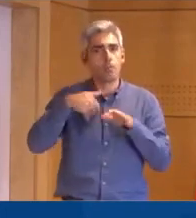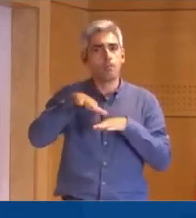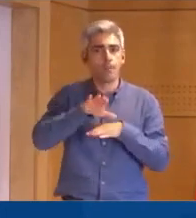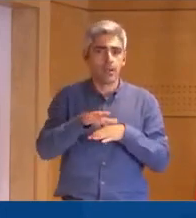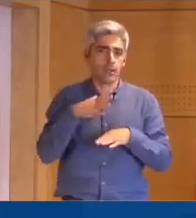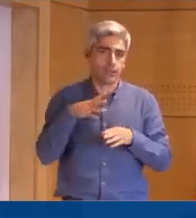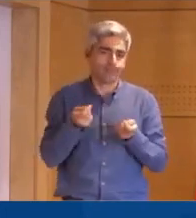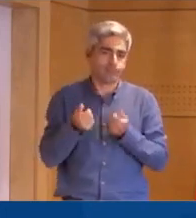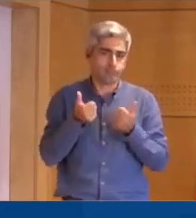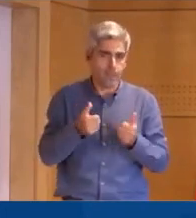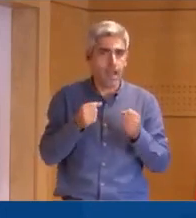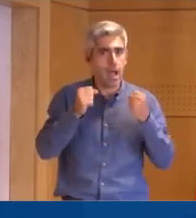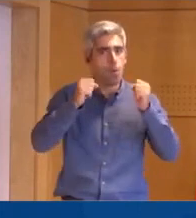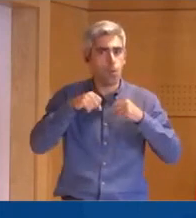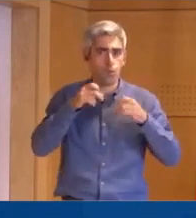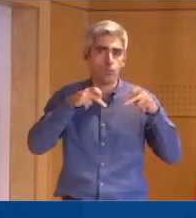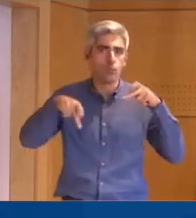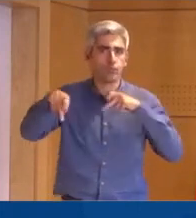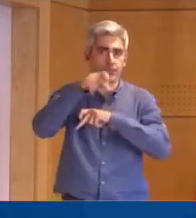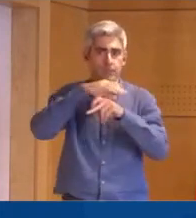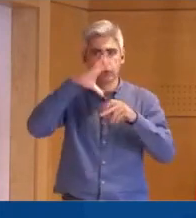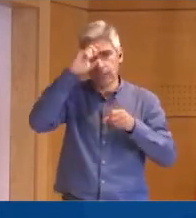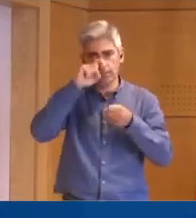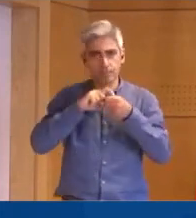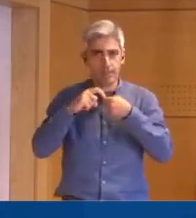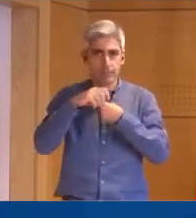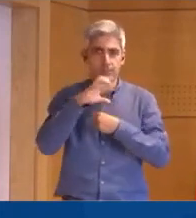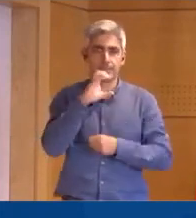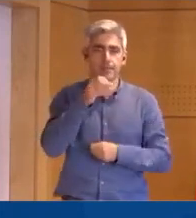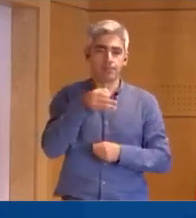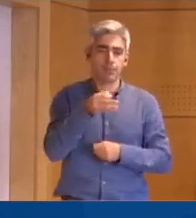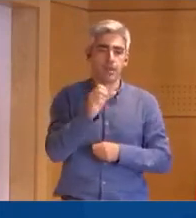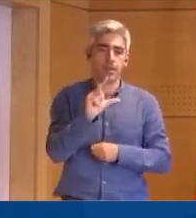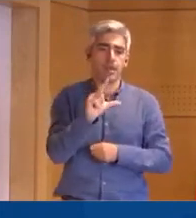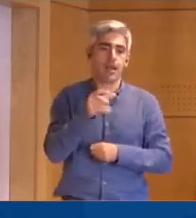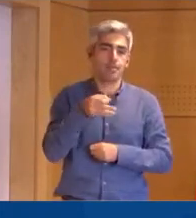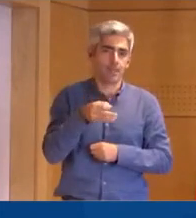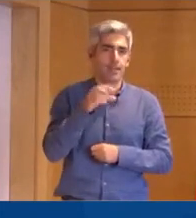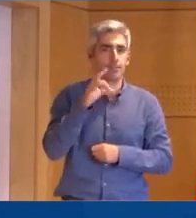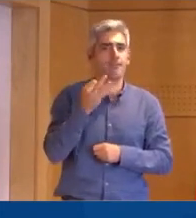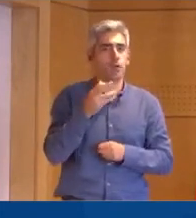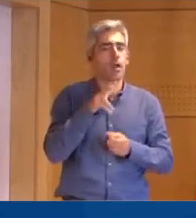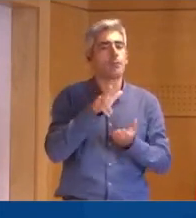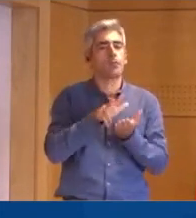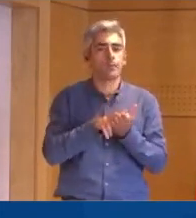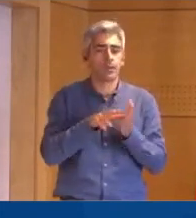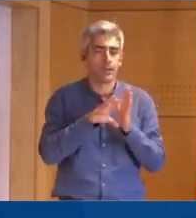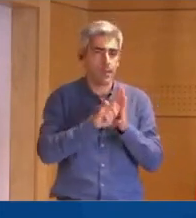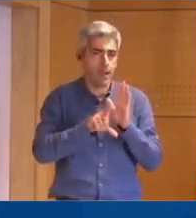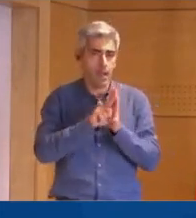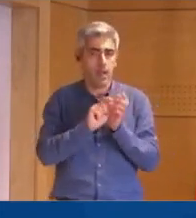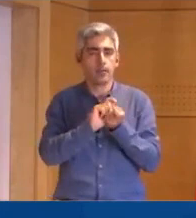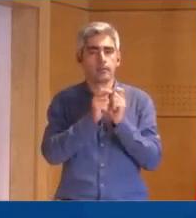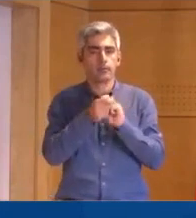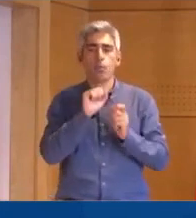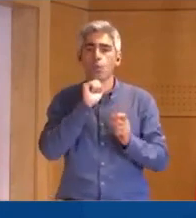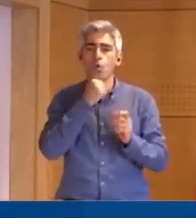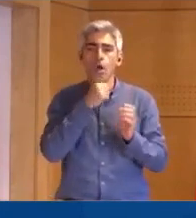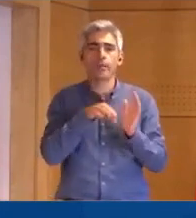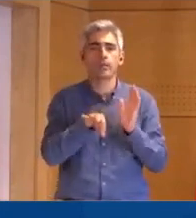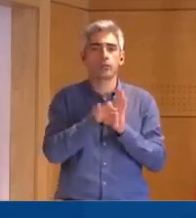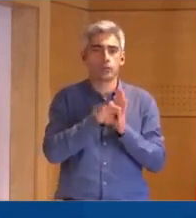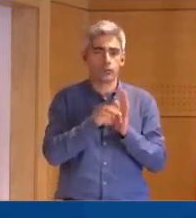consagrados no acordo sobre a mobilidade entre os Estados-membros da Cplp. Foi também aprovado o decreto-lei que altera o Código da Estrada,